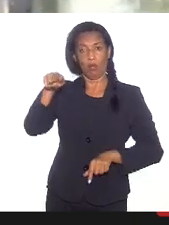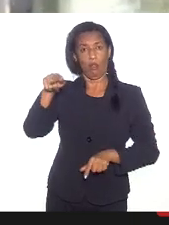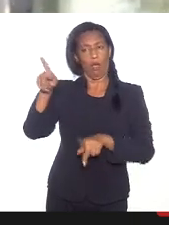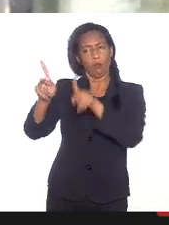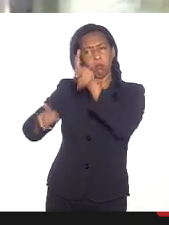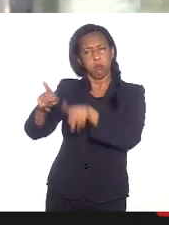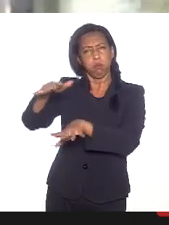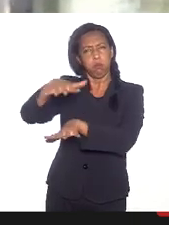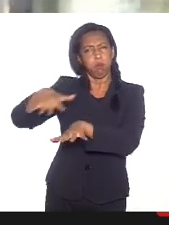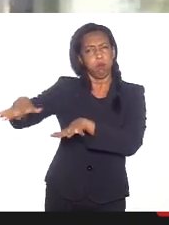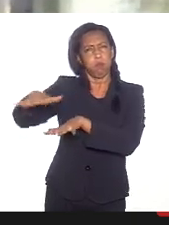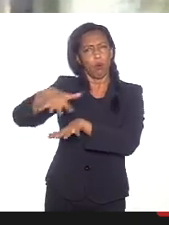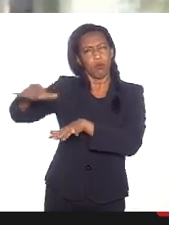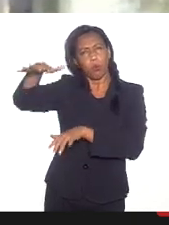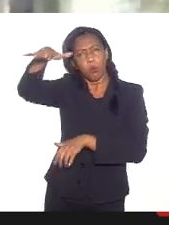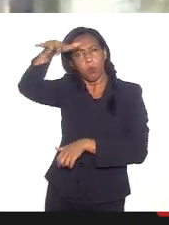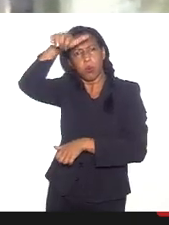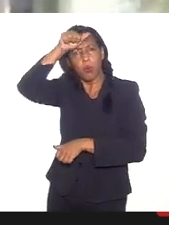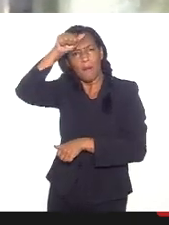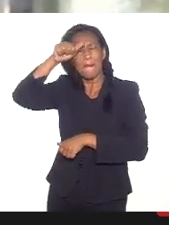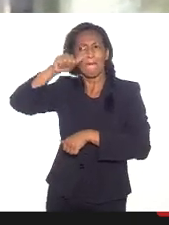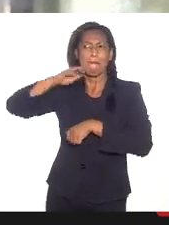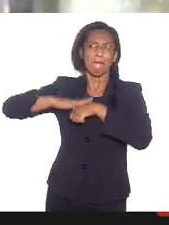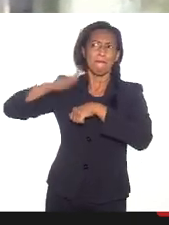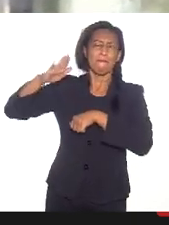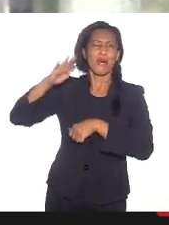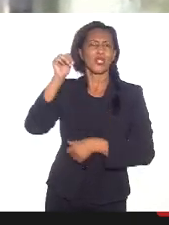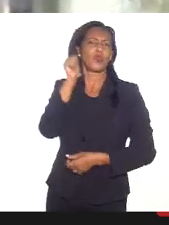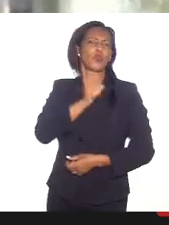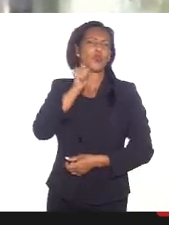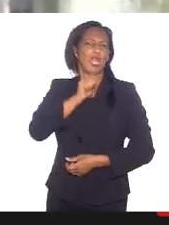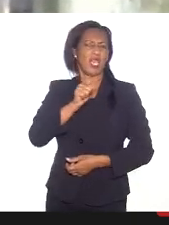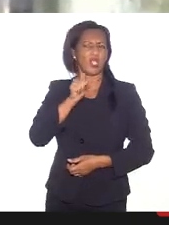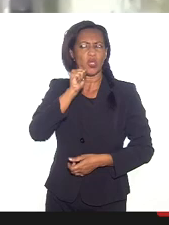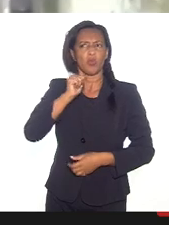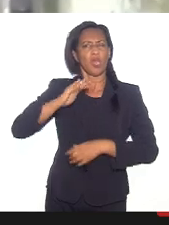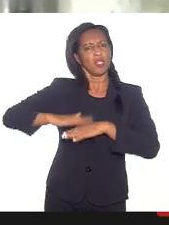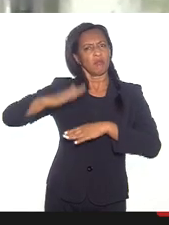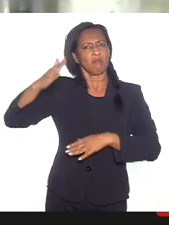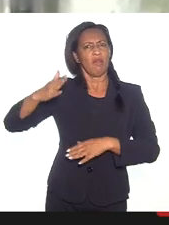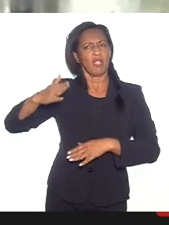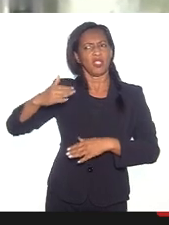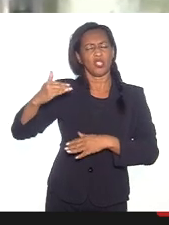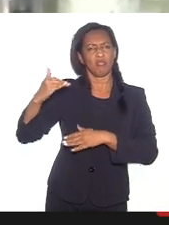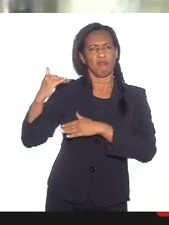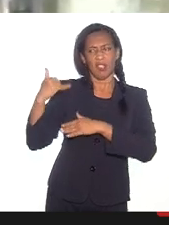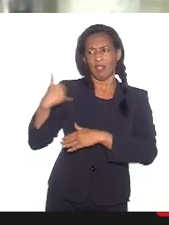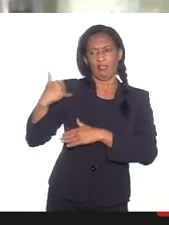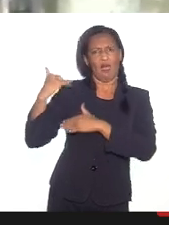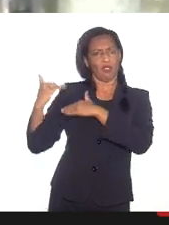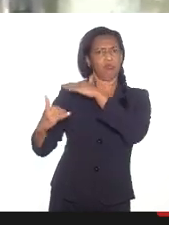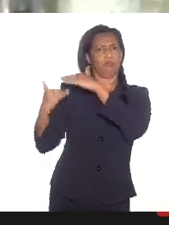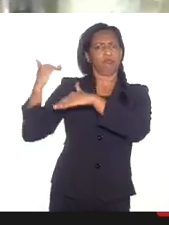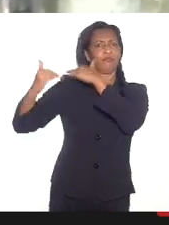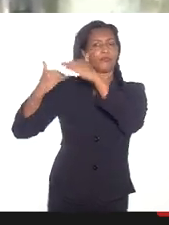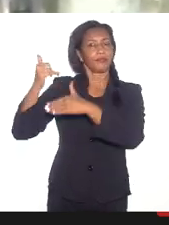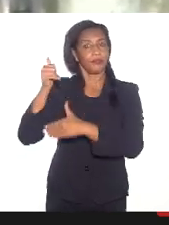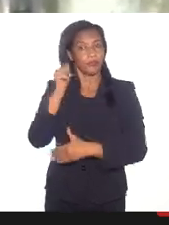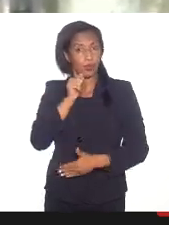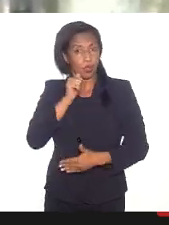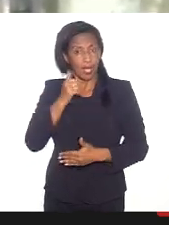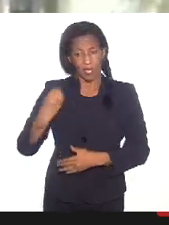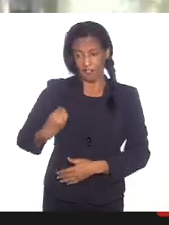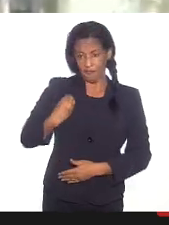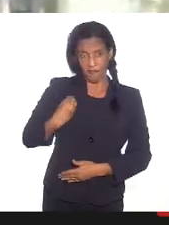para o povo de terreiro. Em sua maioria, mulheres e mulheres de idade, mulheres que dedicaram a sua vida à sua